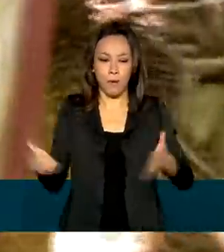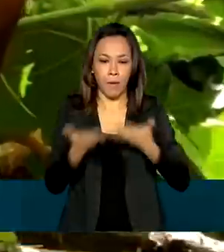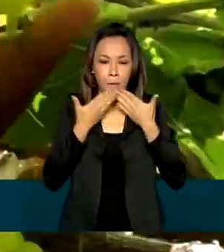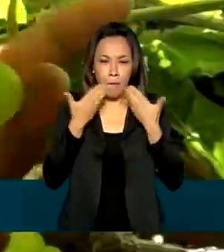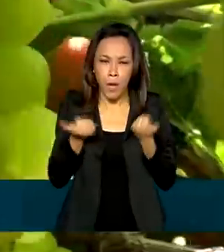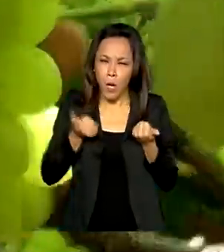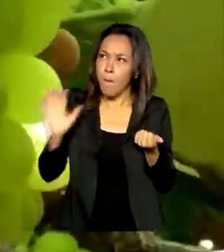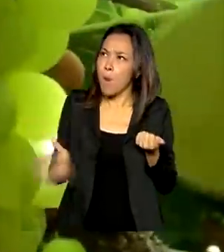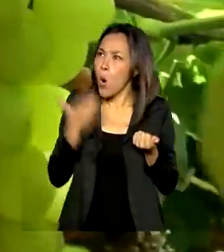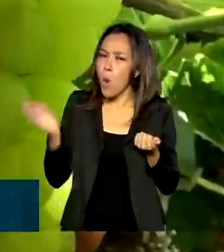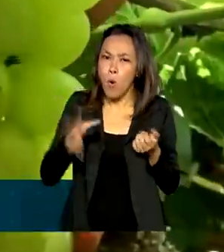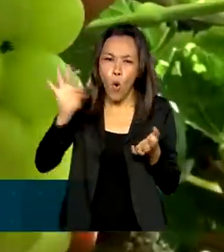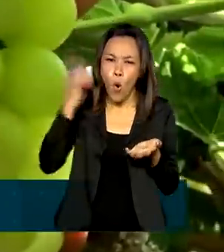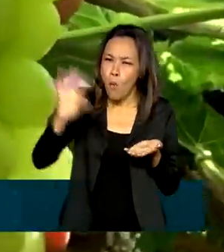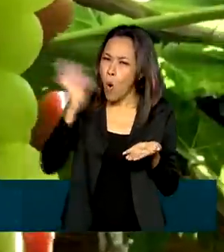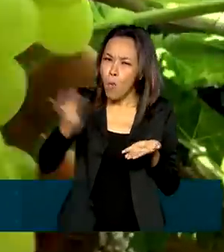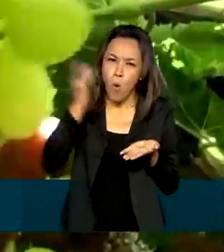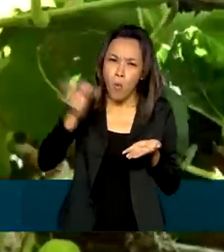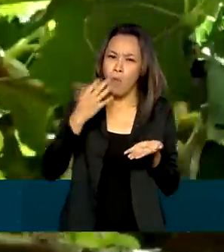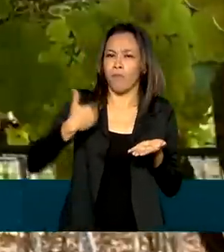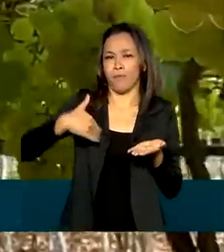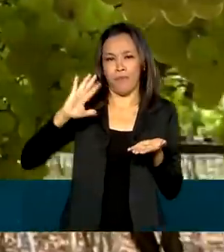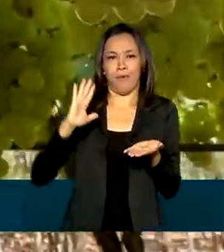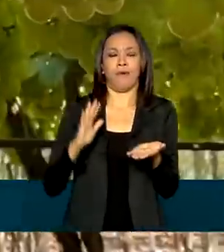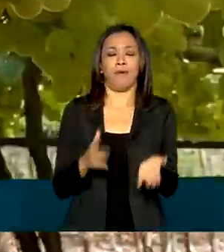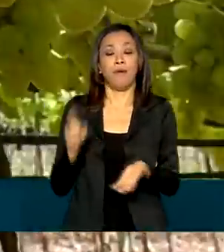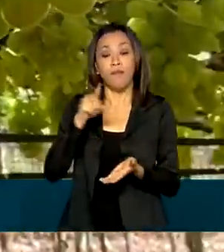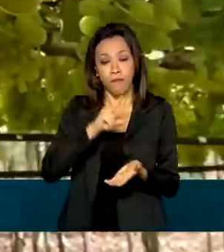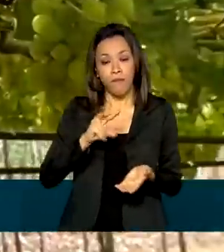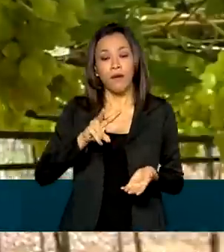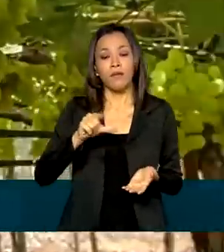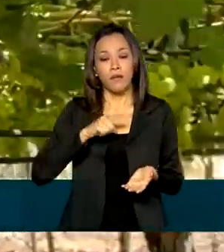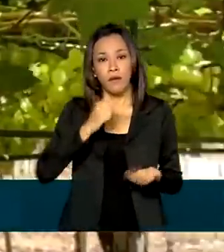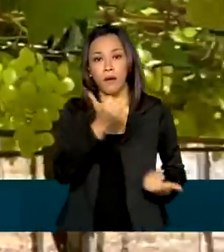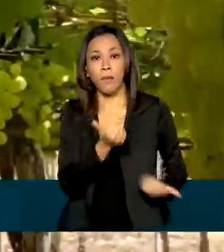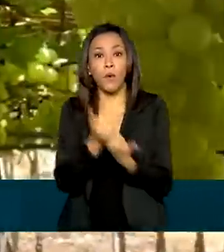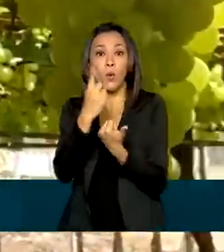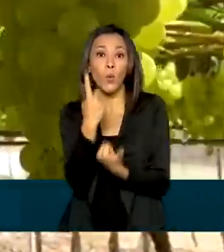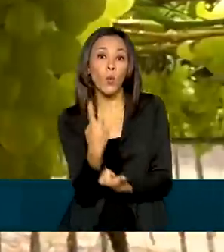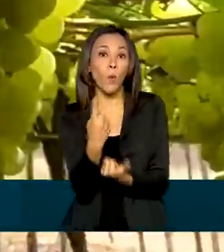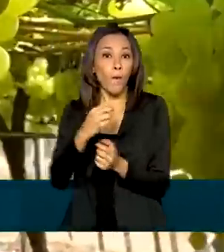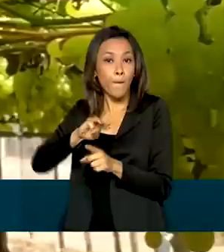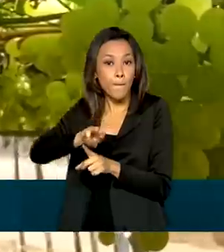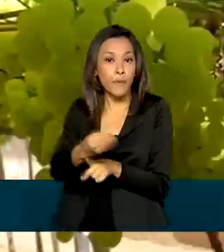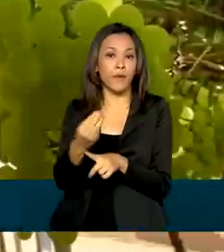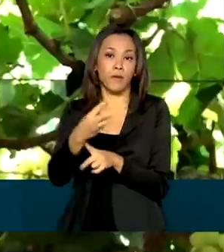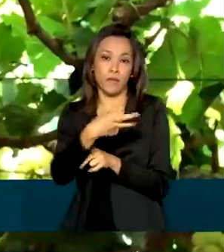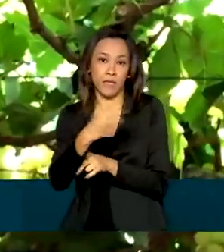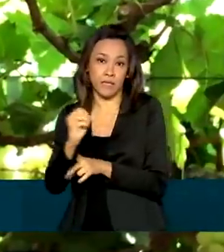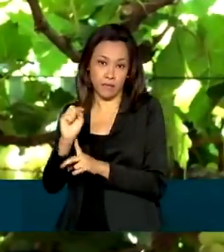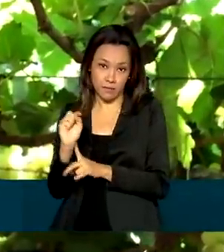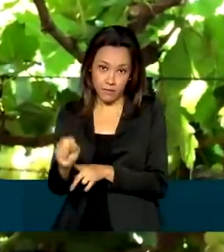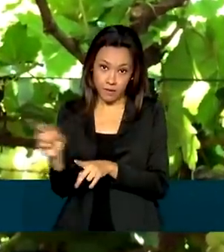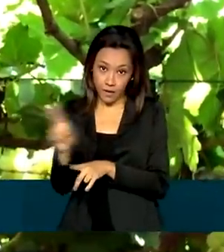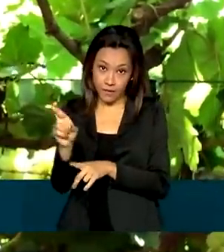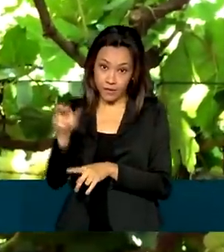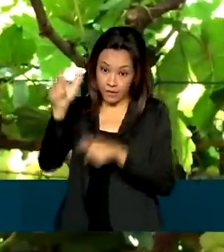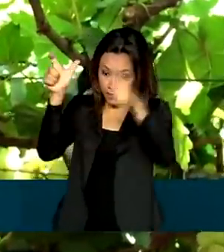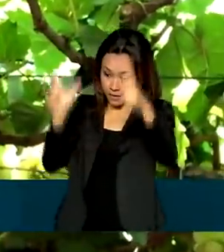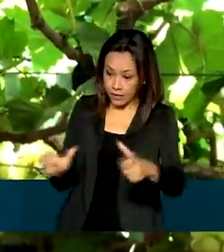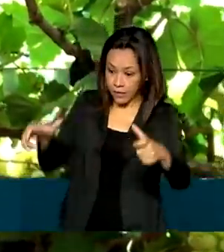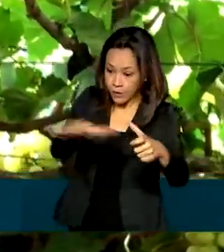local. O programa vai contar inicialmente com um investimento de 1 milhão e 300 mil reais. Na região,